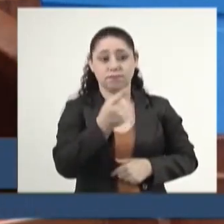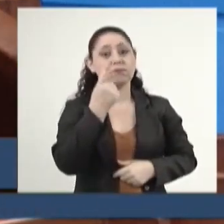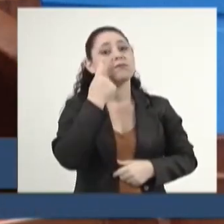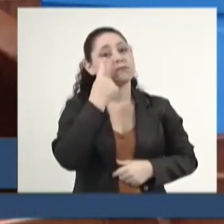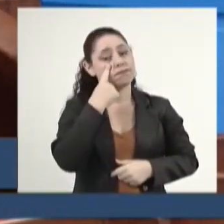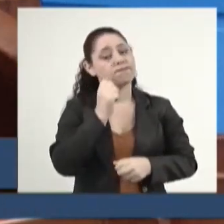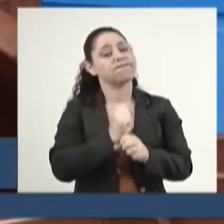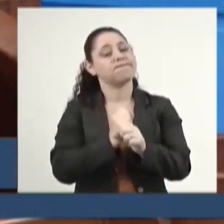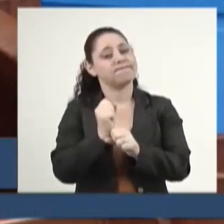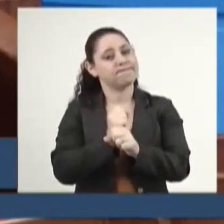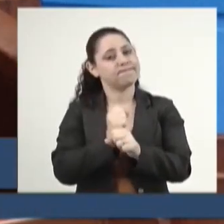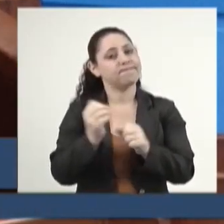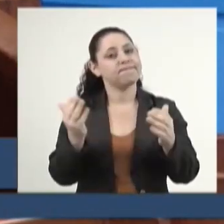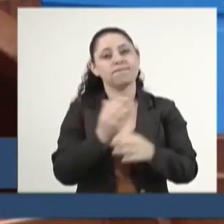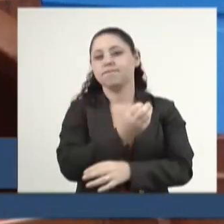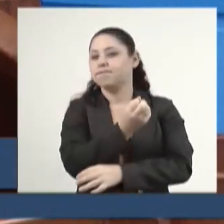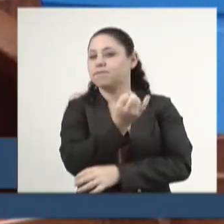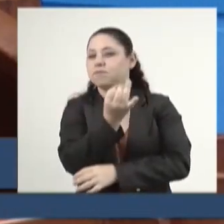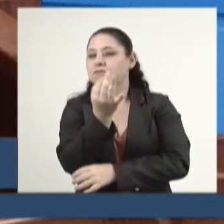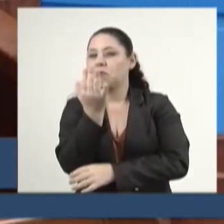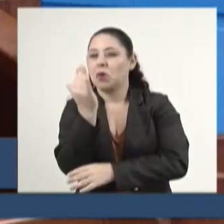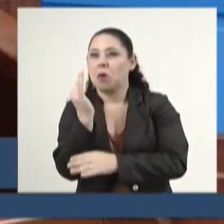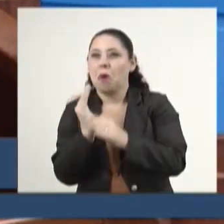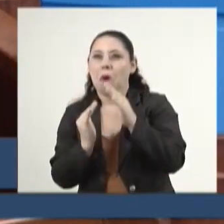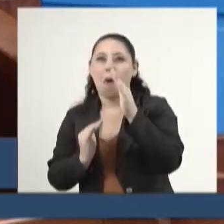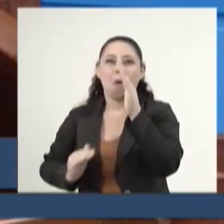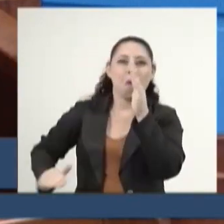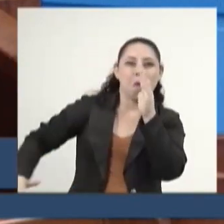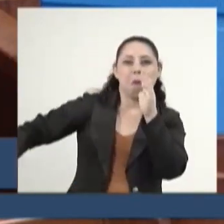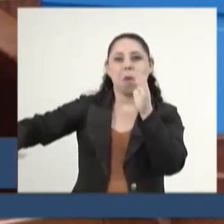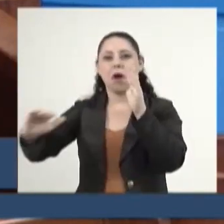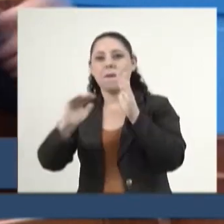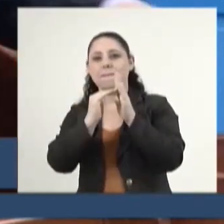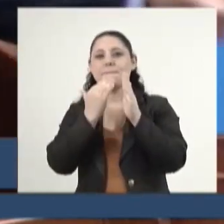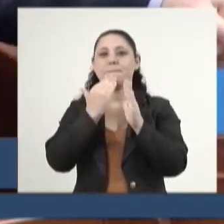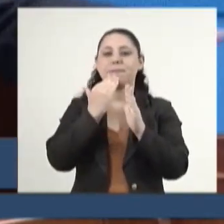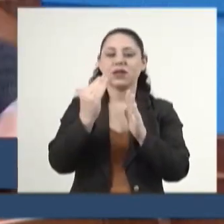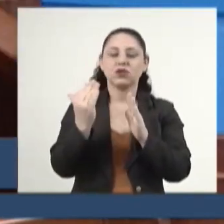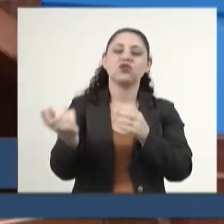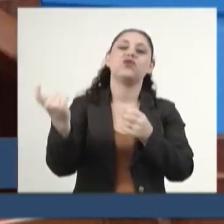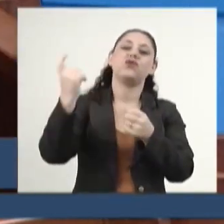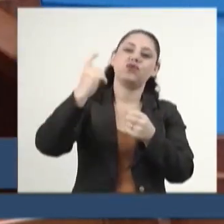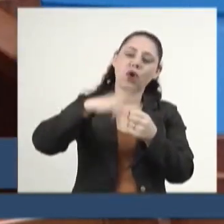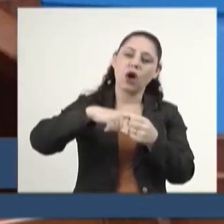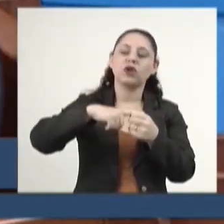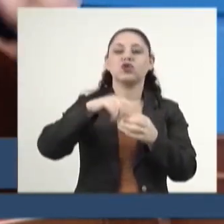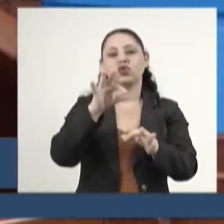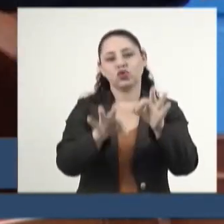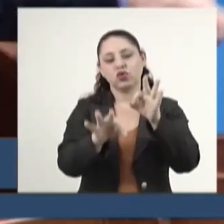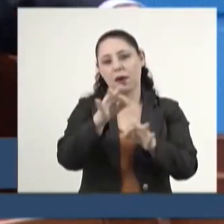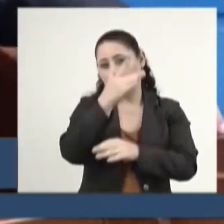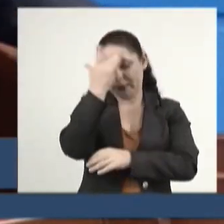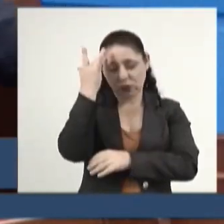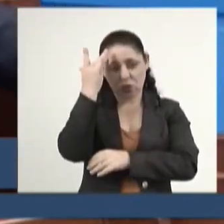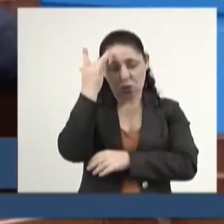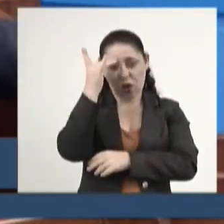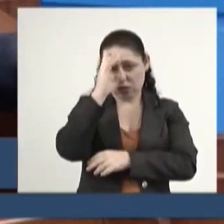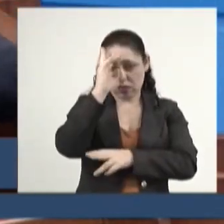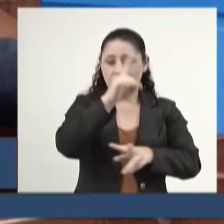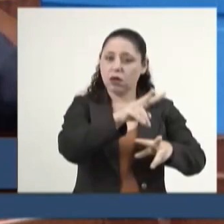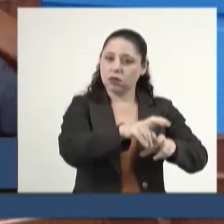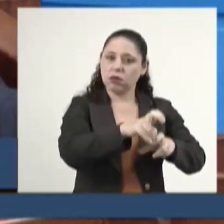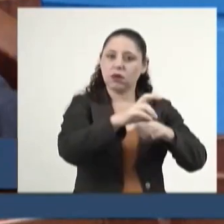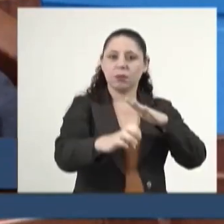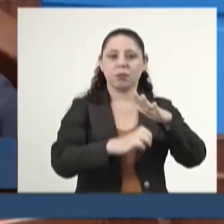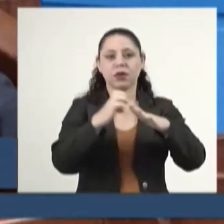verão esse ano um número recorde de pedidos de recuperação judicial de produtores rurais e